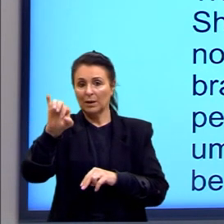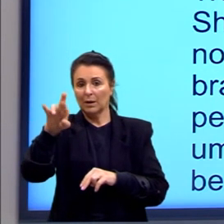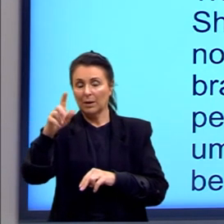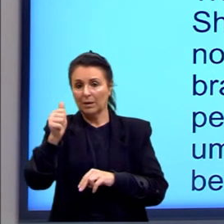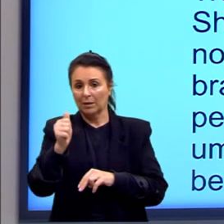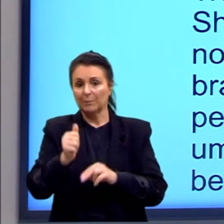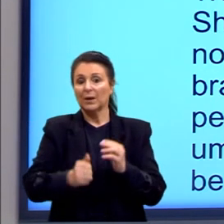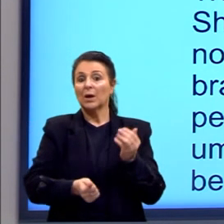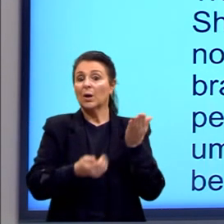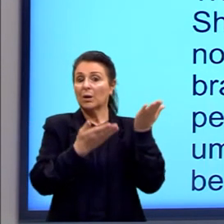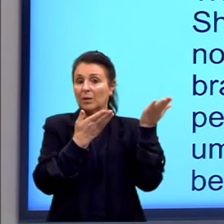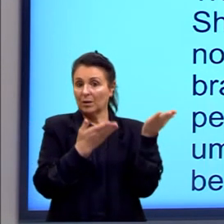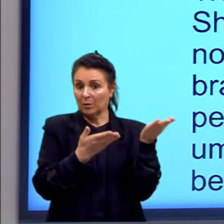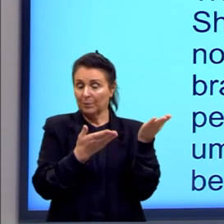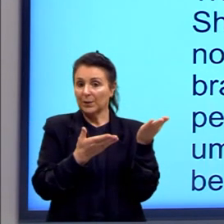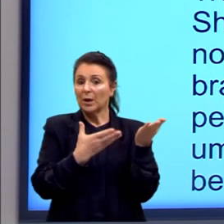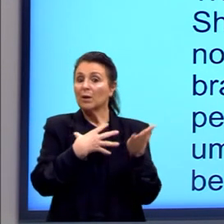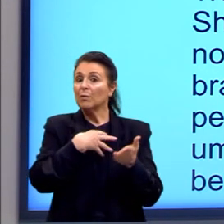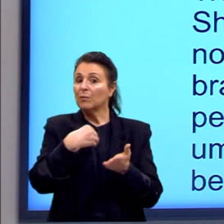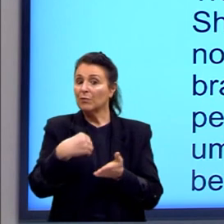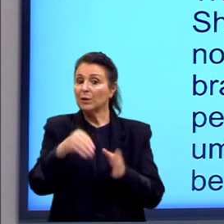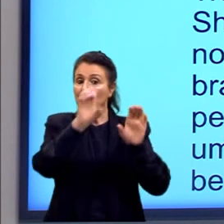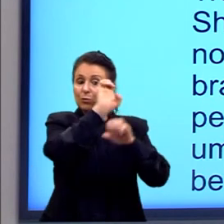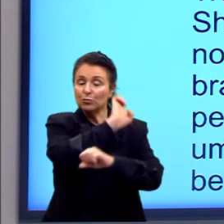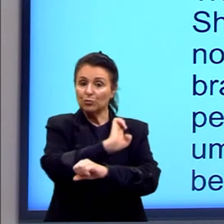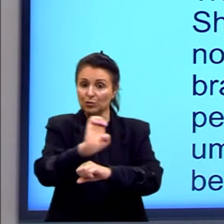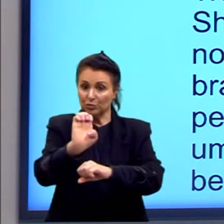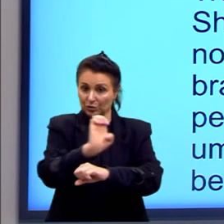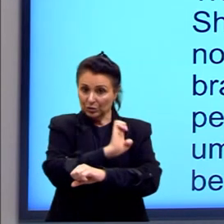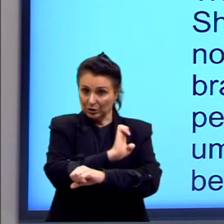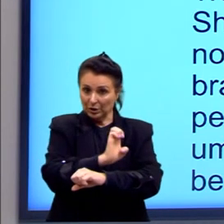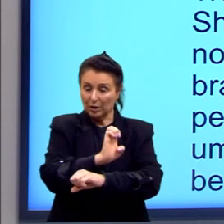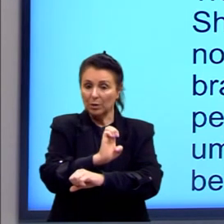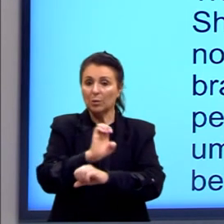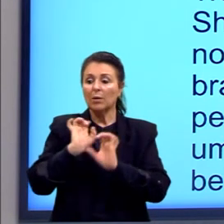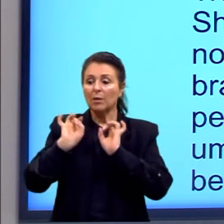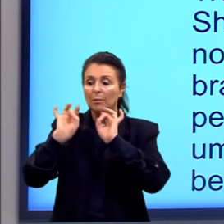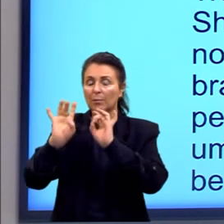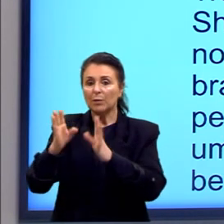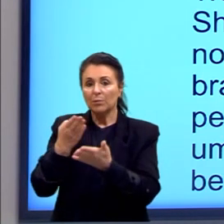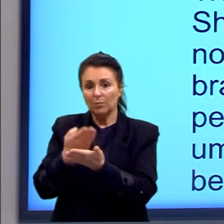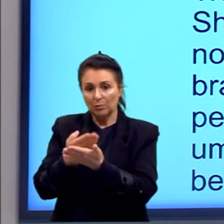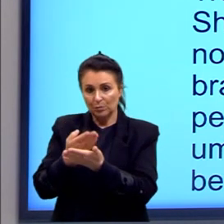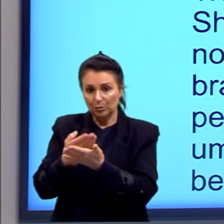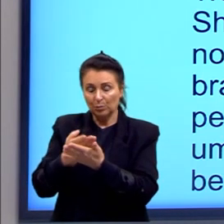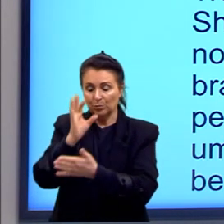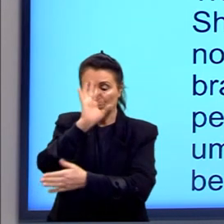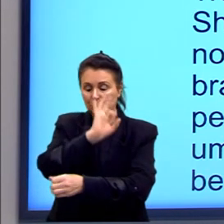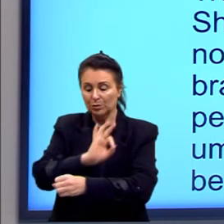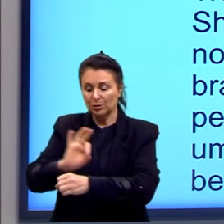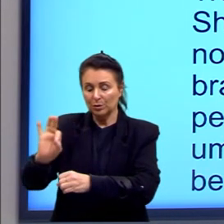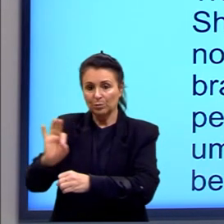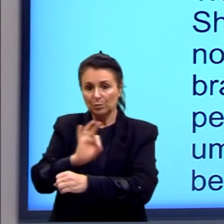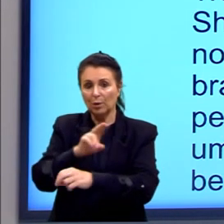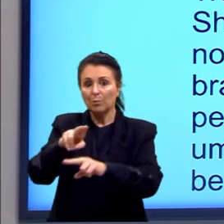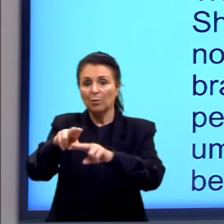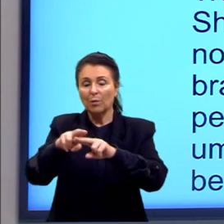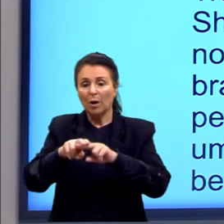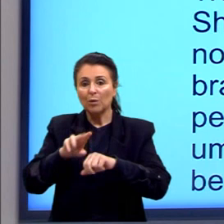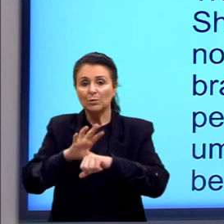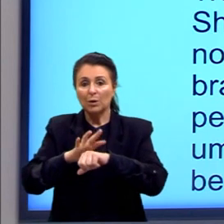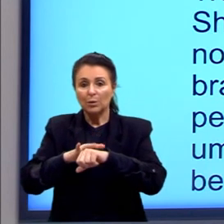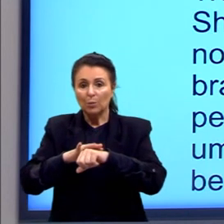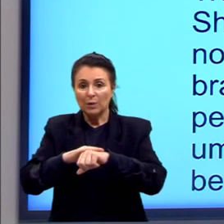Filho de engenheiro, Manuel Bandeira foi obrigado a abandonar os estudos de arquitetura por causa da tuberculose.